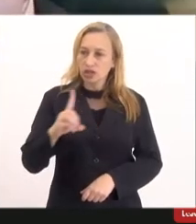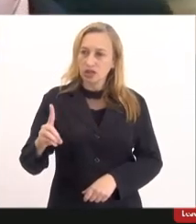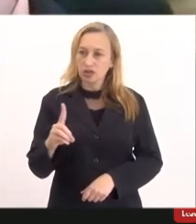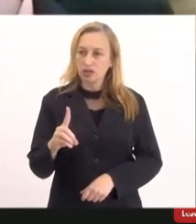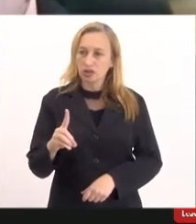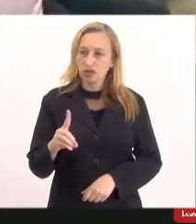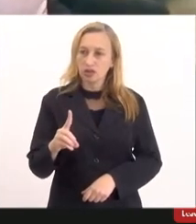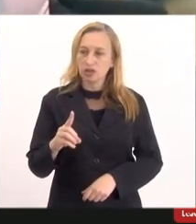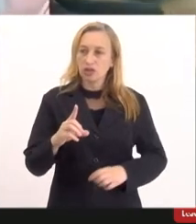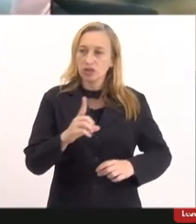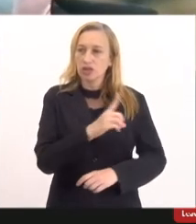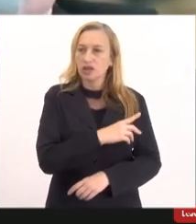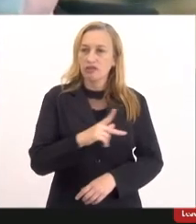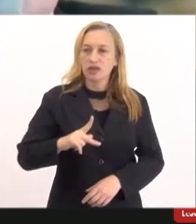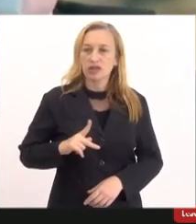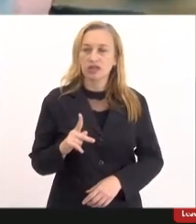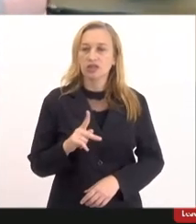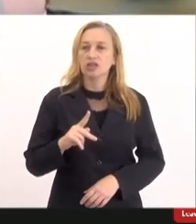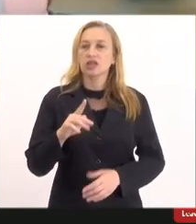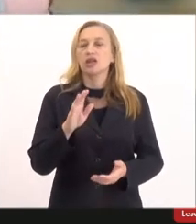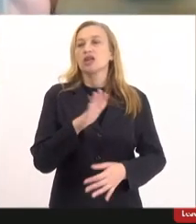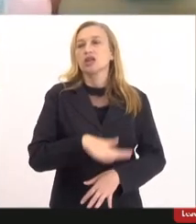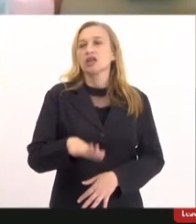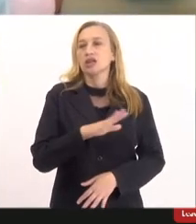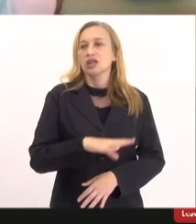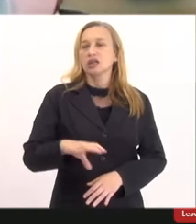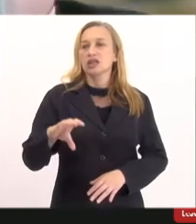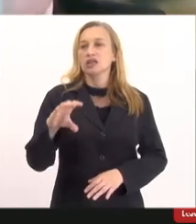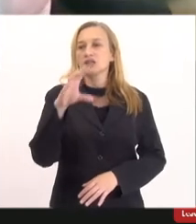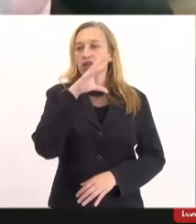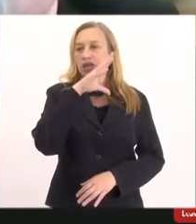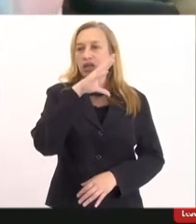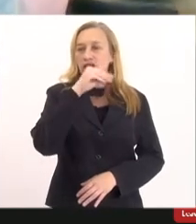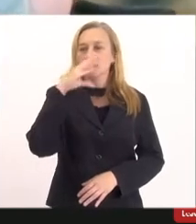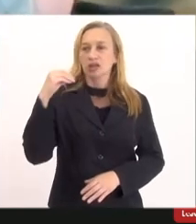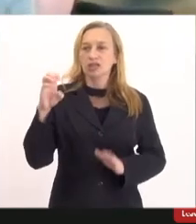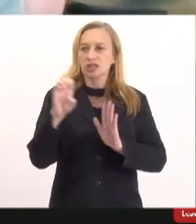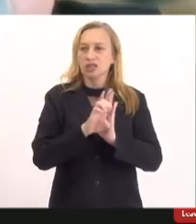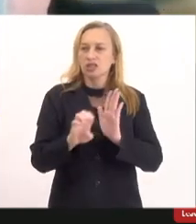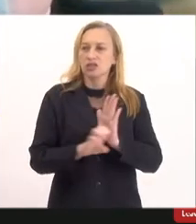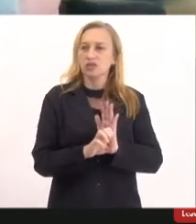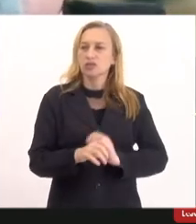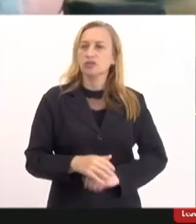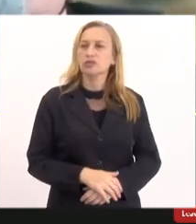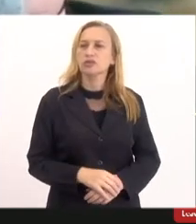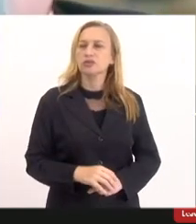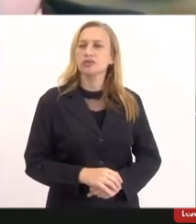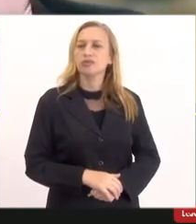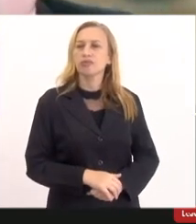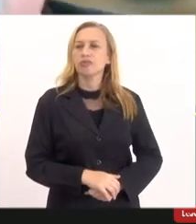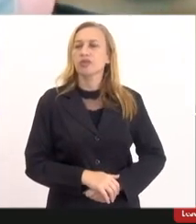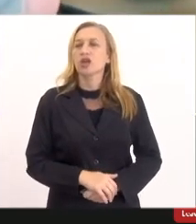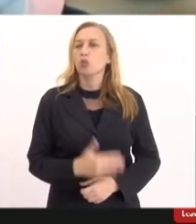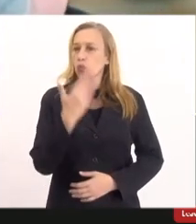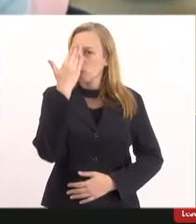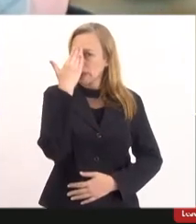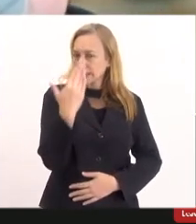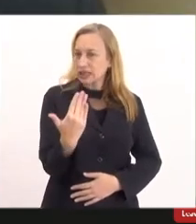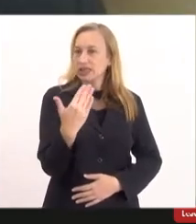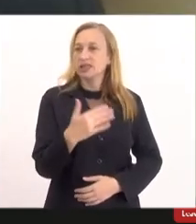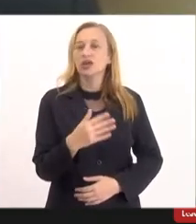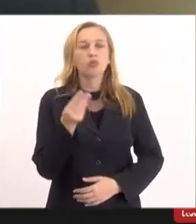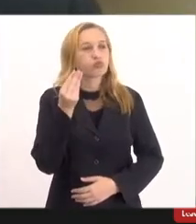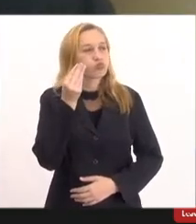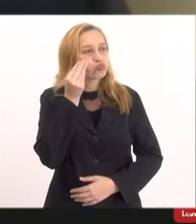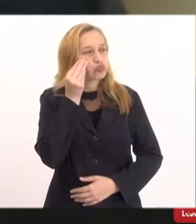coordenadoria de defesa dos direitos da criança do adolescente defensoria um minuto para sua eu agradeço muito a